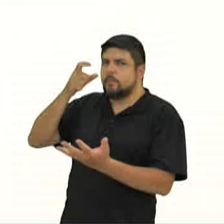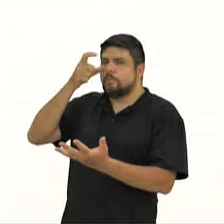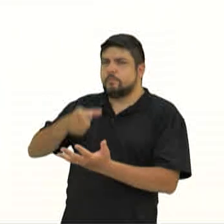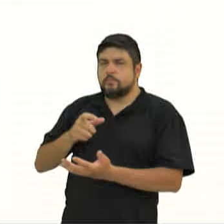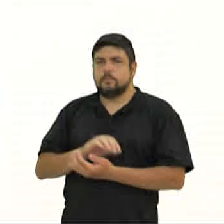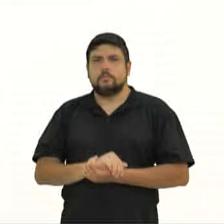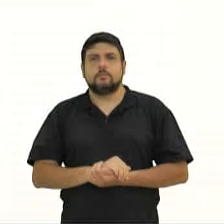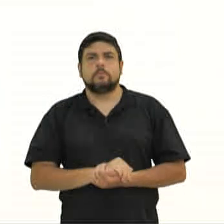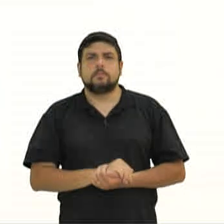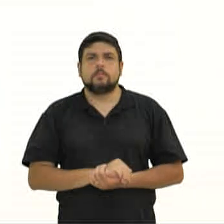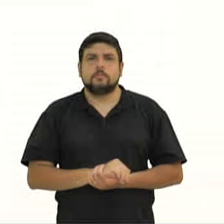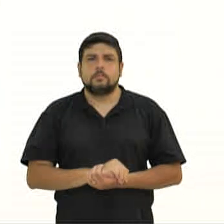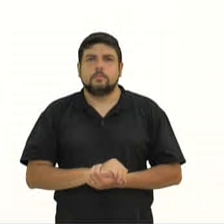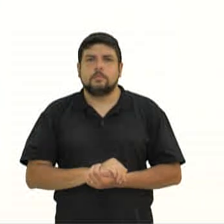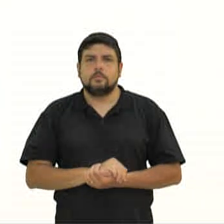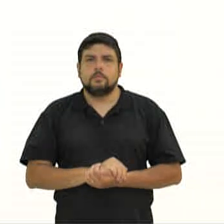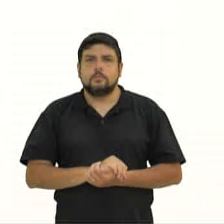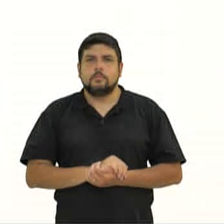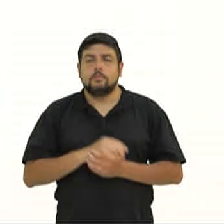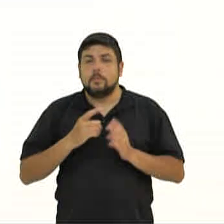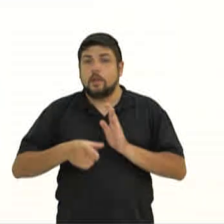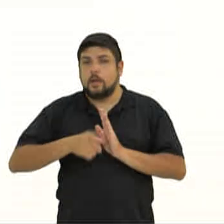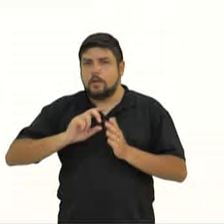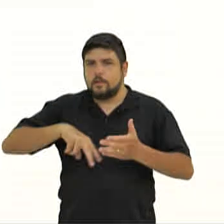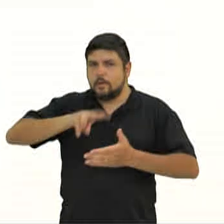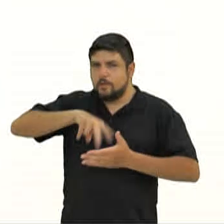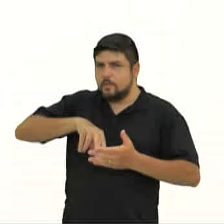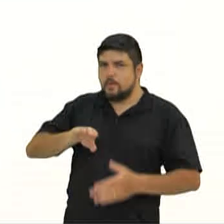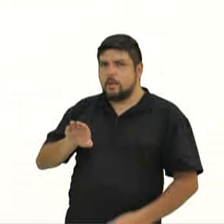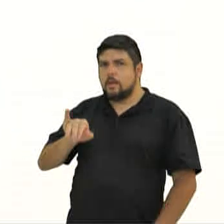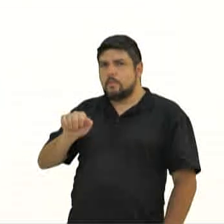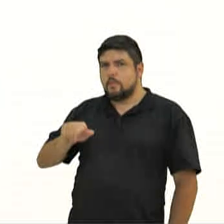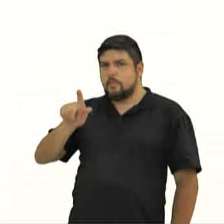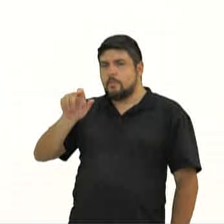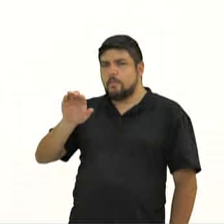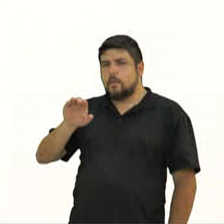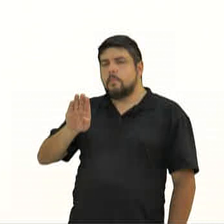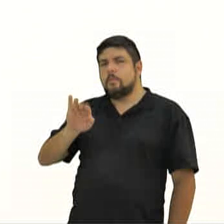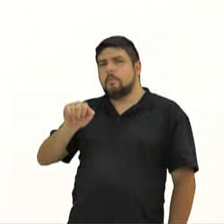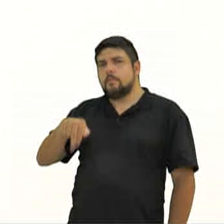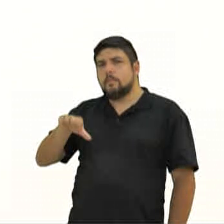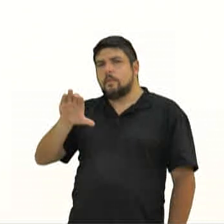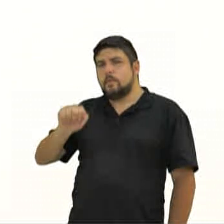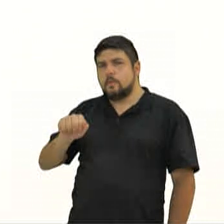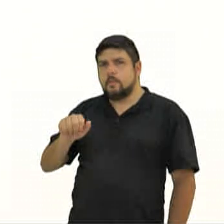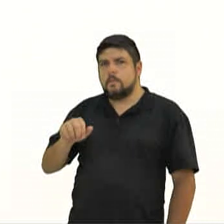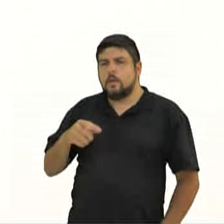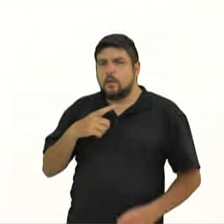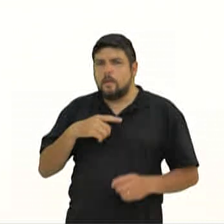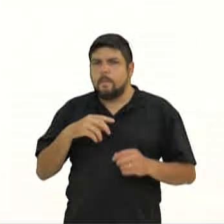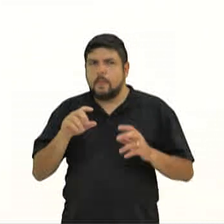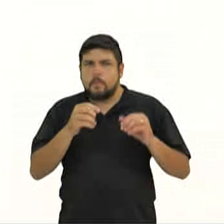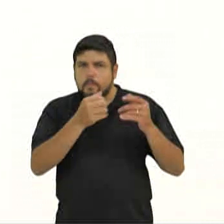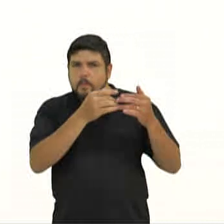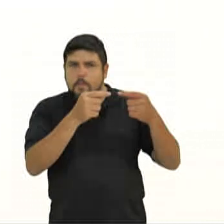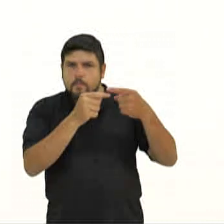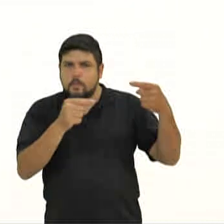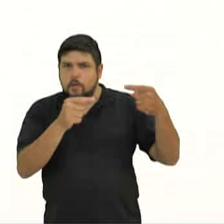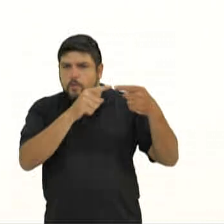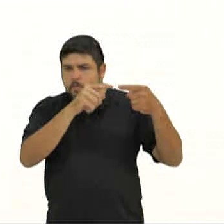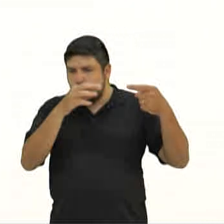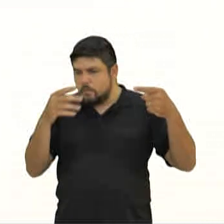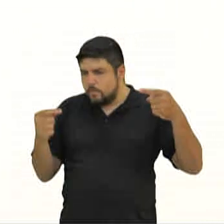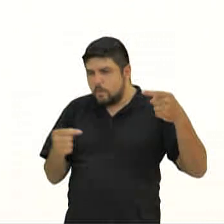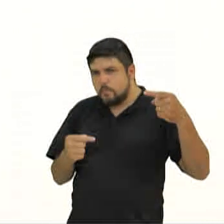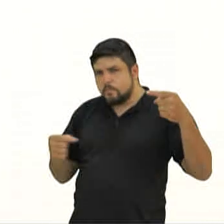Neste trechinho que eu acabei de ler da Bianca, pessoal, no trecho lido, os travessões, você vê que tem travessão aqui no comecinho e no final,